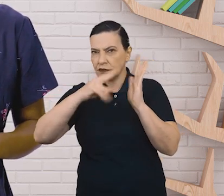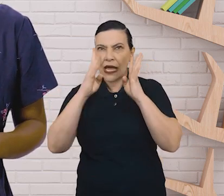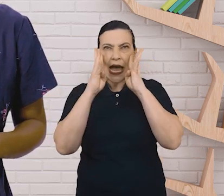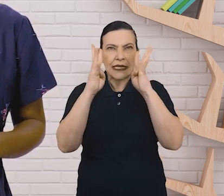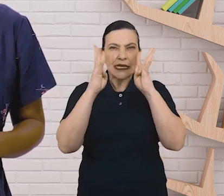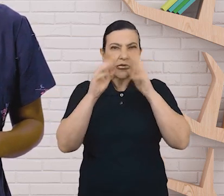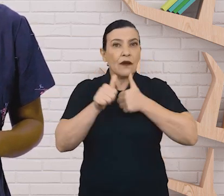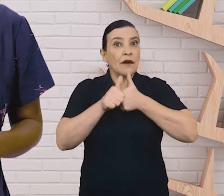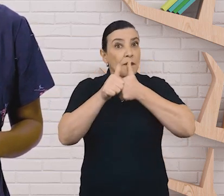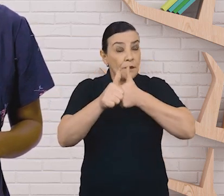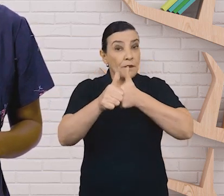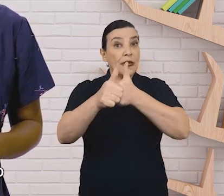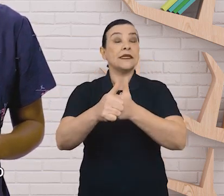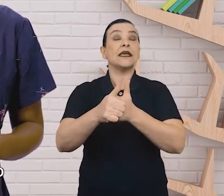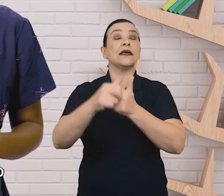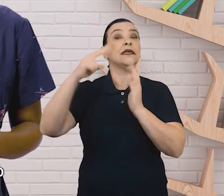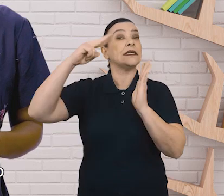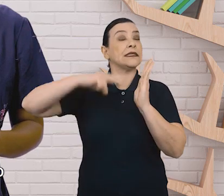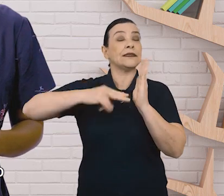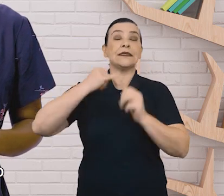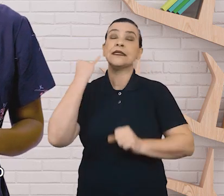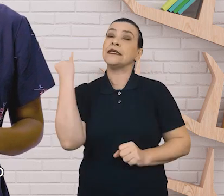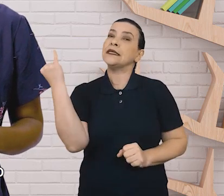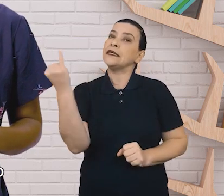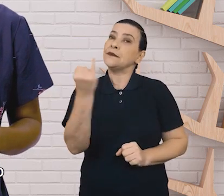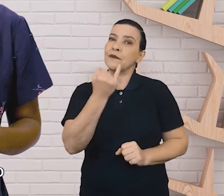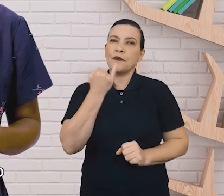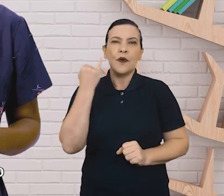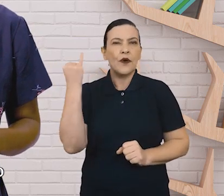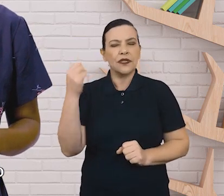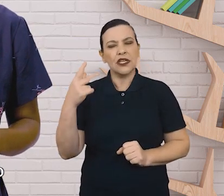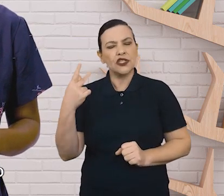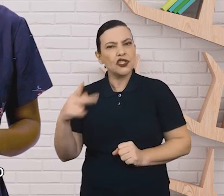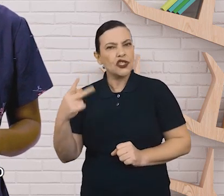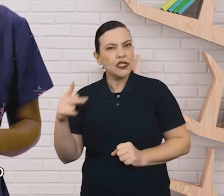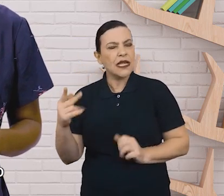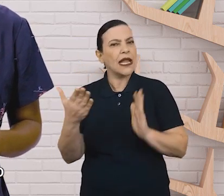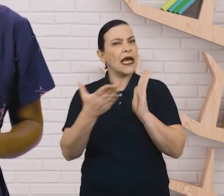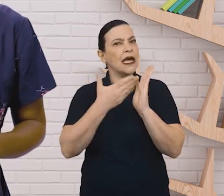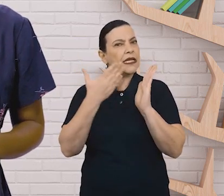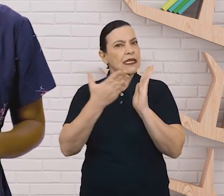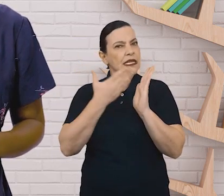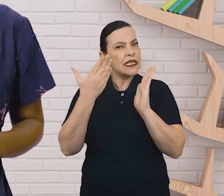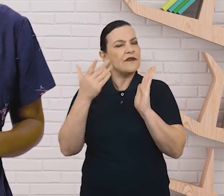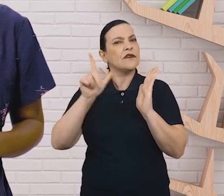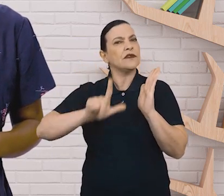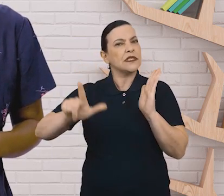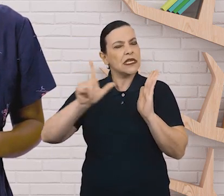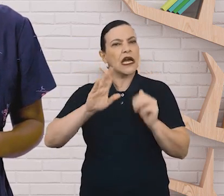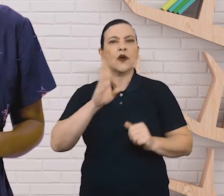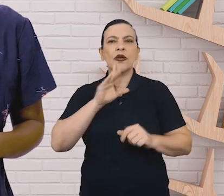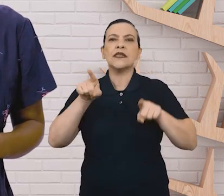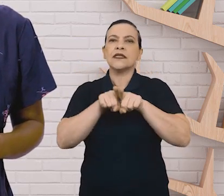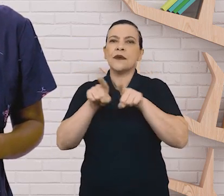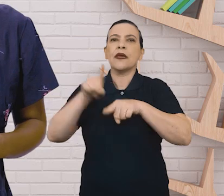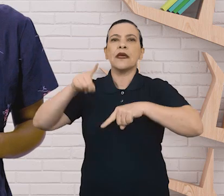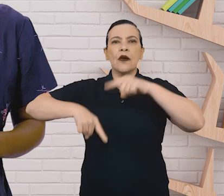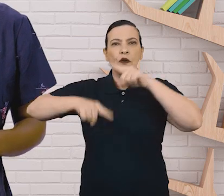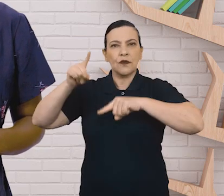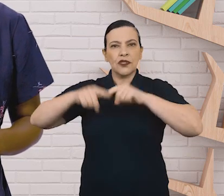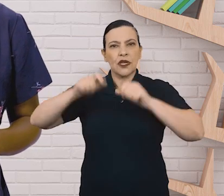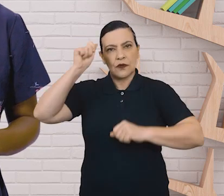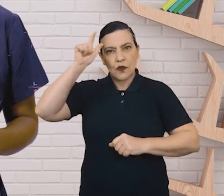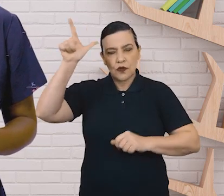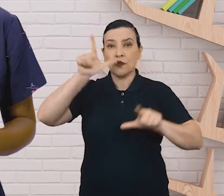participação da criança na leitura são fundamentais para a familiaridade com o livro literário, como um objeto da cultura letrada